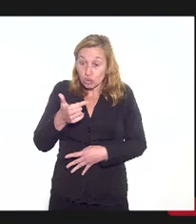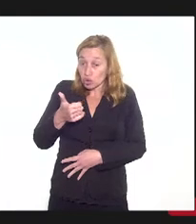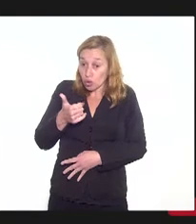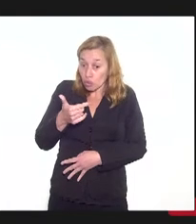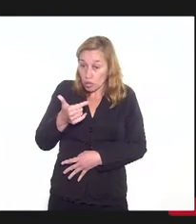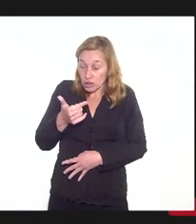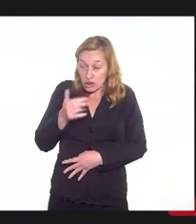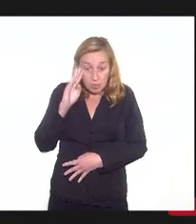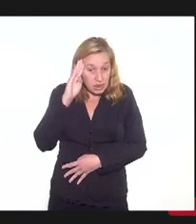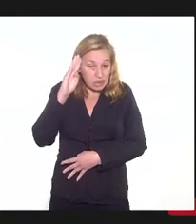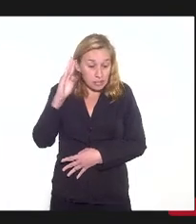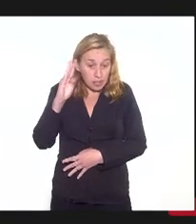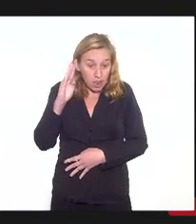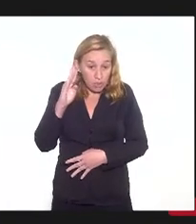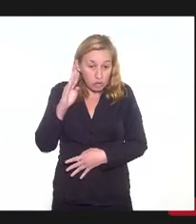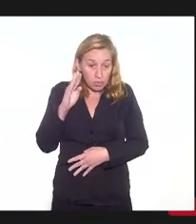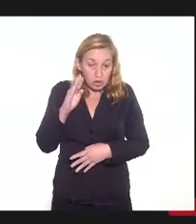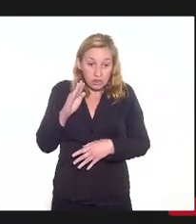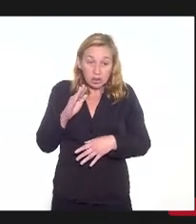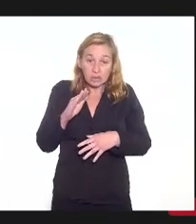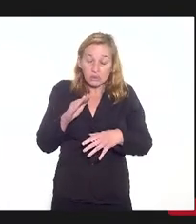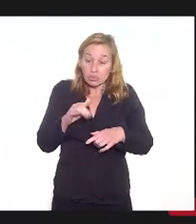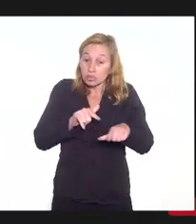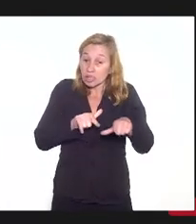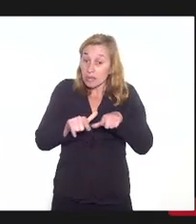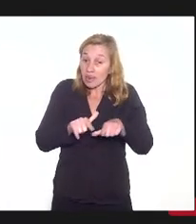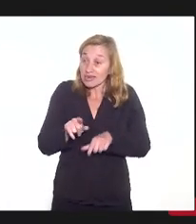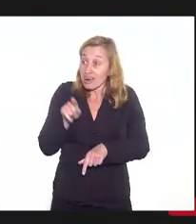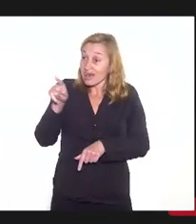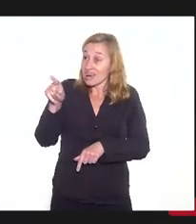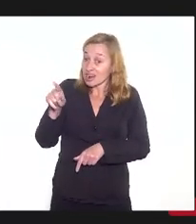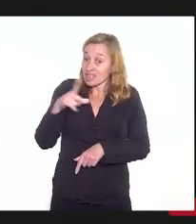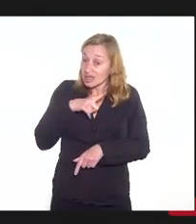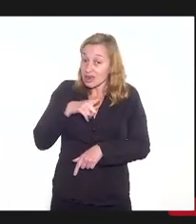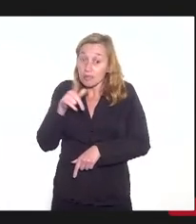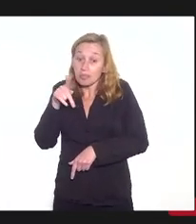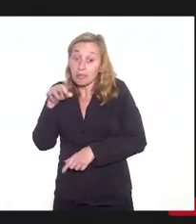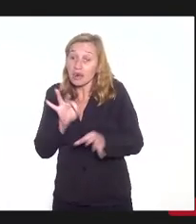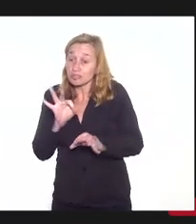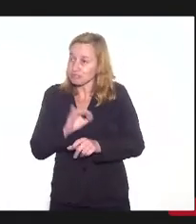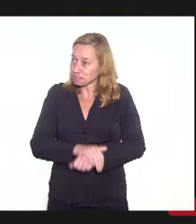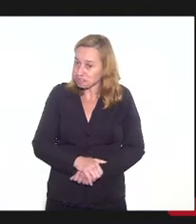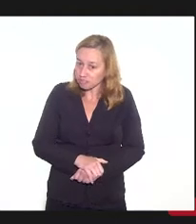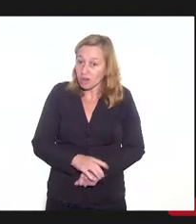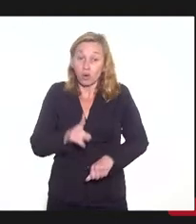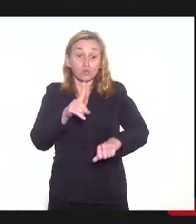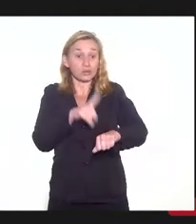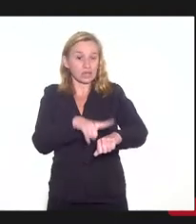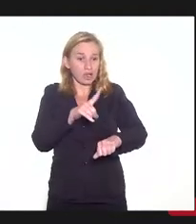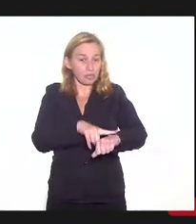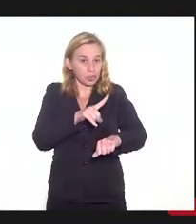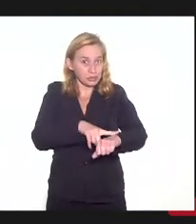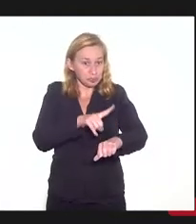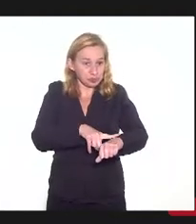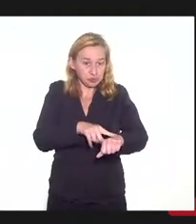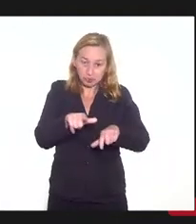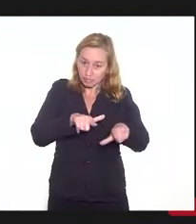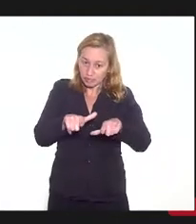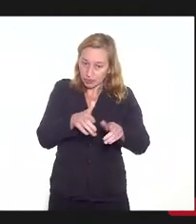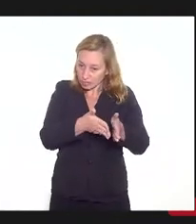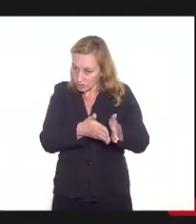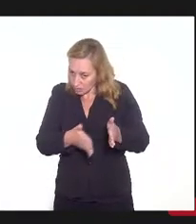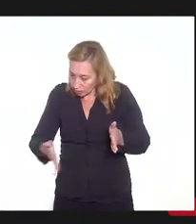da carreira, daqueles segmentos que têm plano? Quais são esses dois pilares? É o tempo na carreira, a